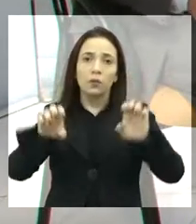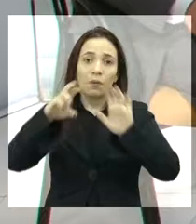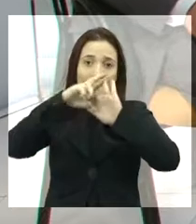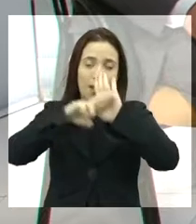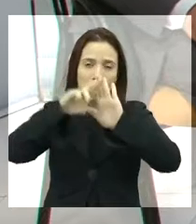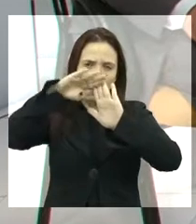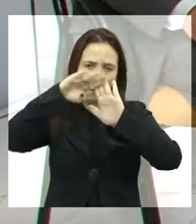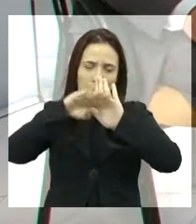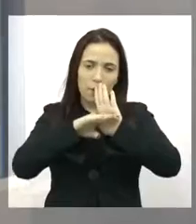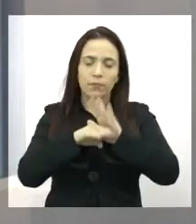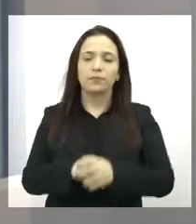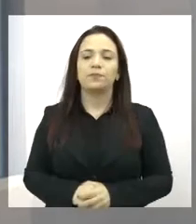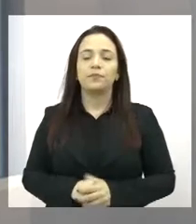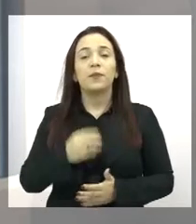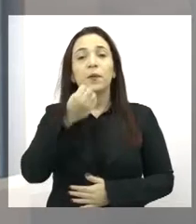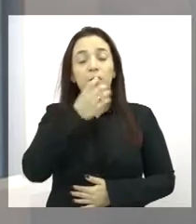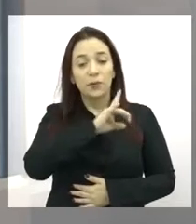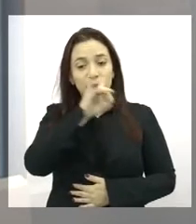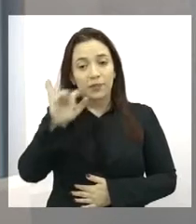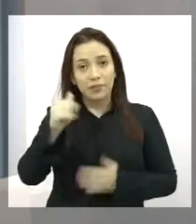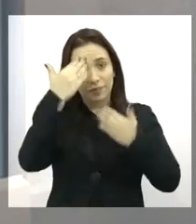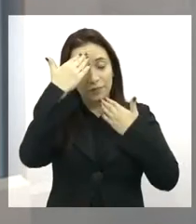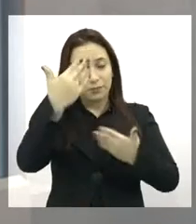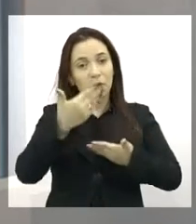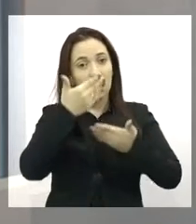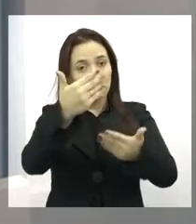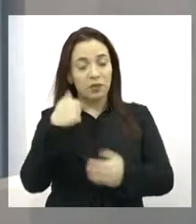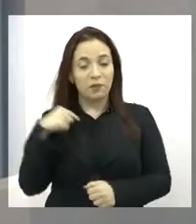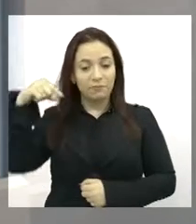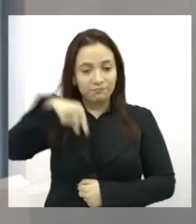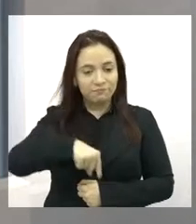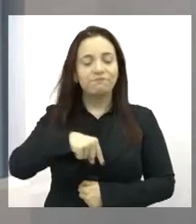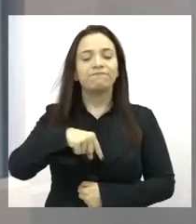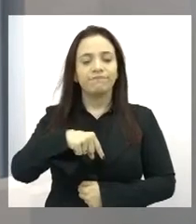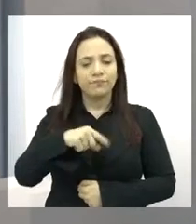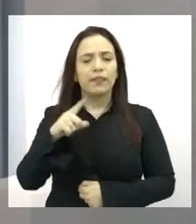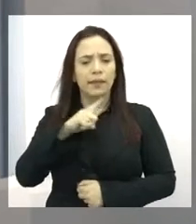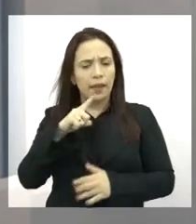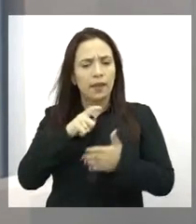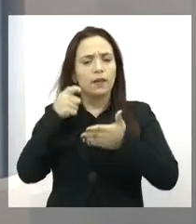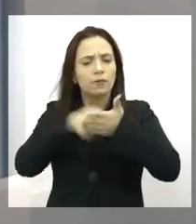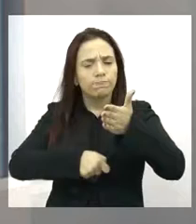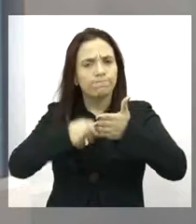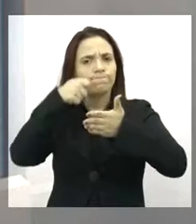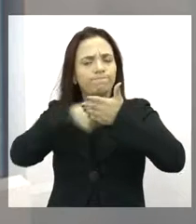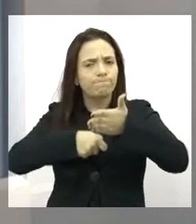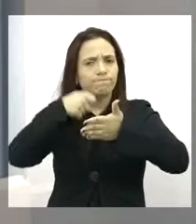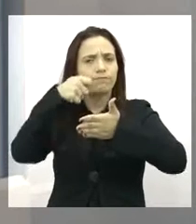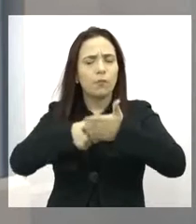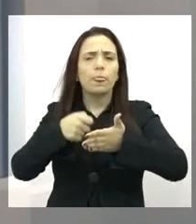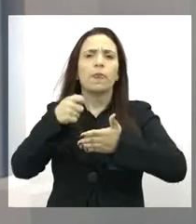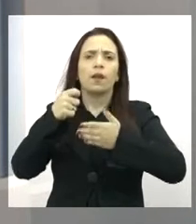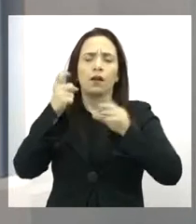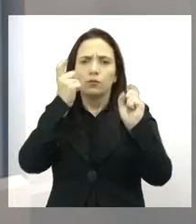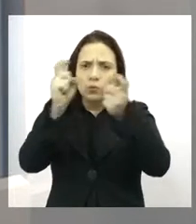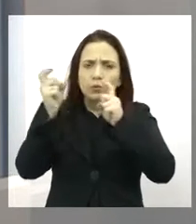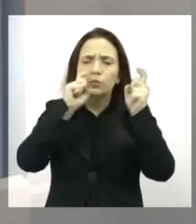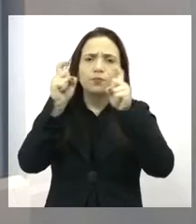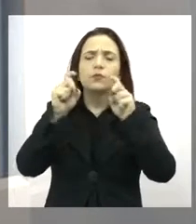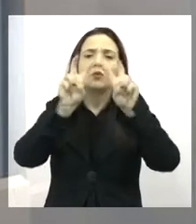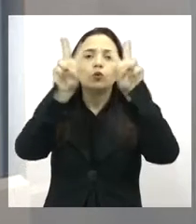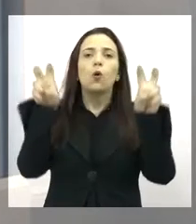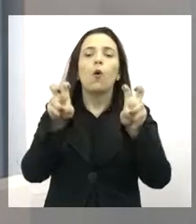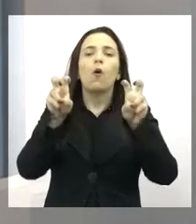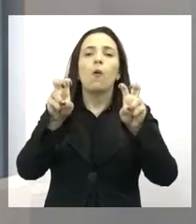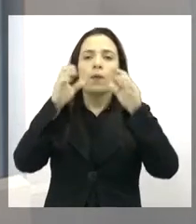Bom dia, Paula, agradecer pelo convite. A gente já vem há um bom tempo fazendo essa discussão sobre a questão da